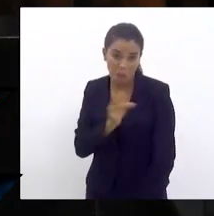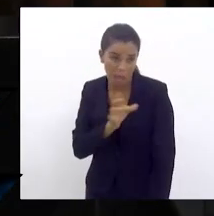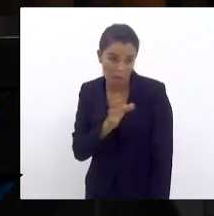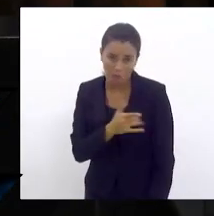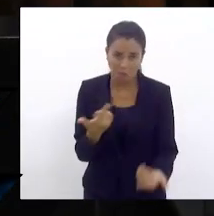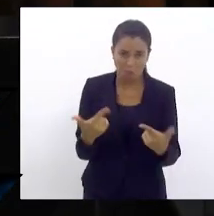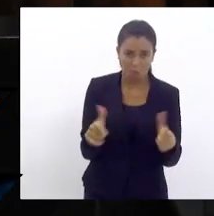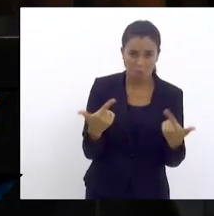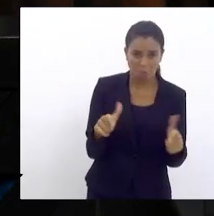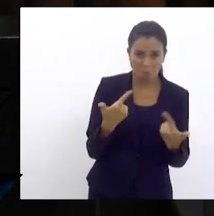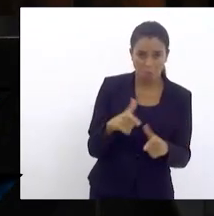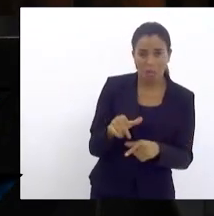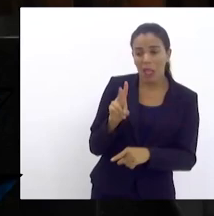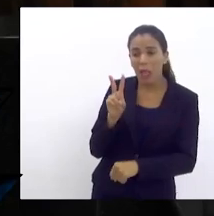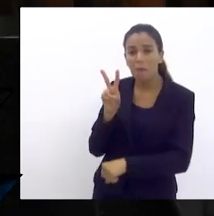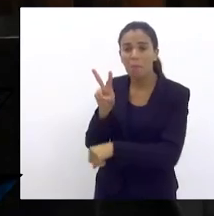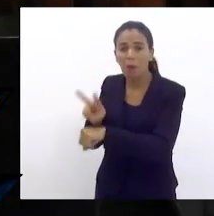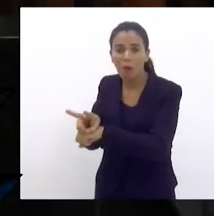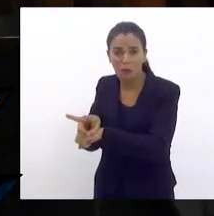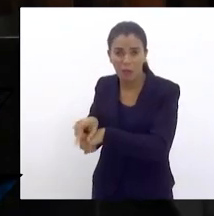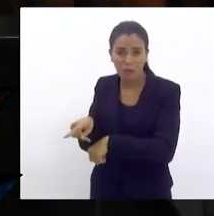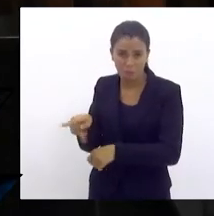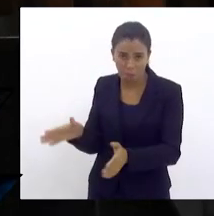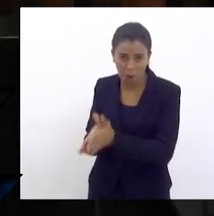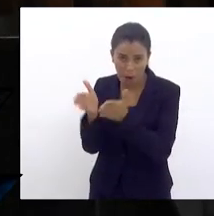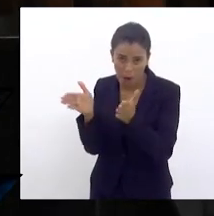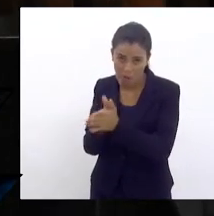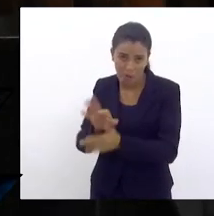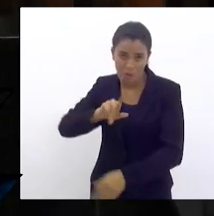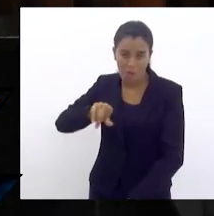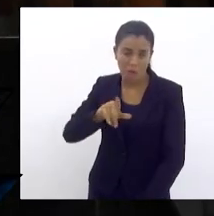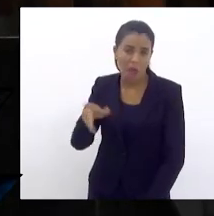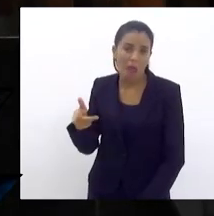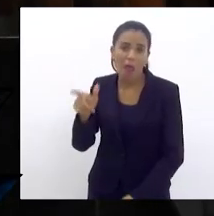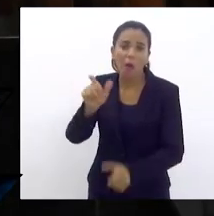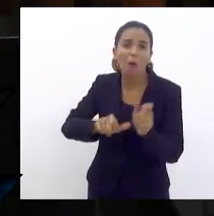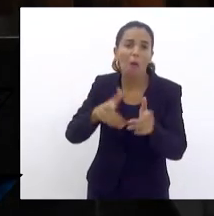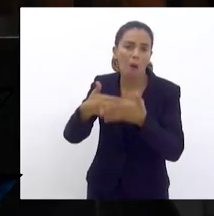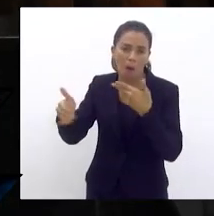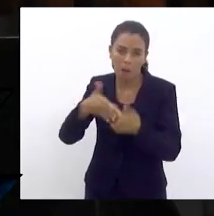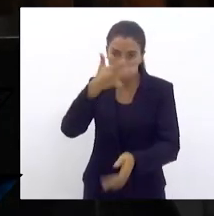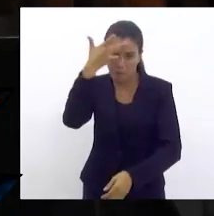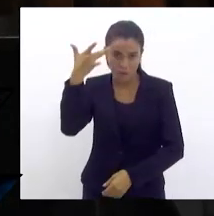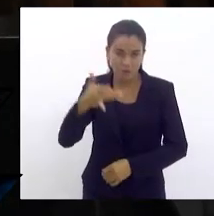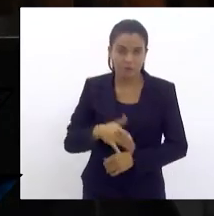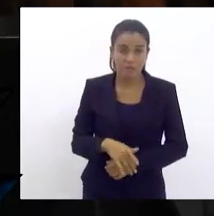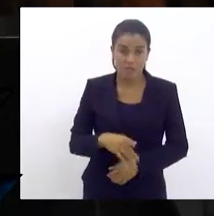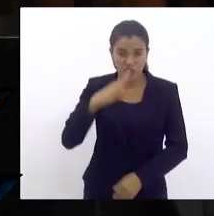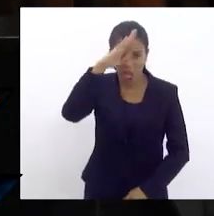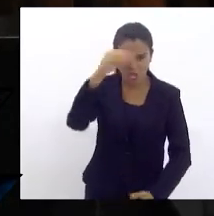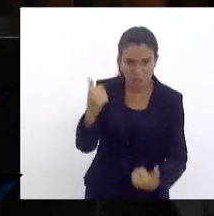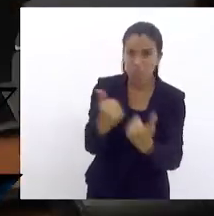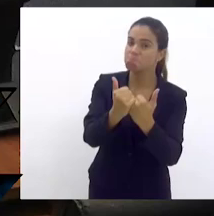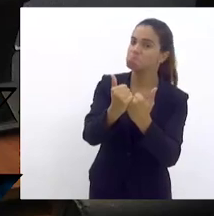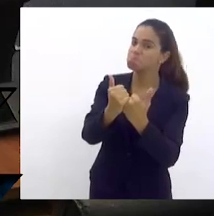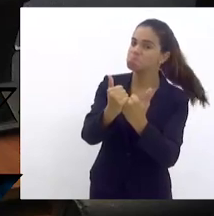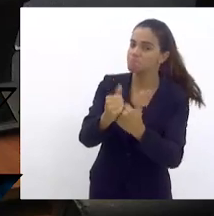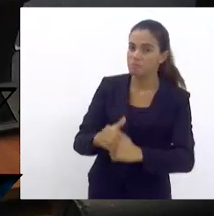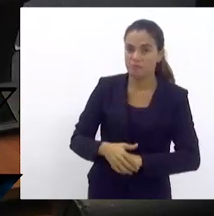Pai dos pobres, uma vírgula. E o senhor sabe muito bem disso. Jair, estamos com vocês. Obrigado, presidente.